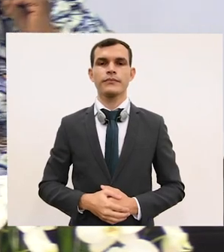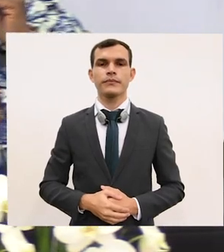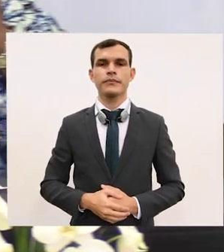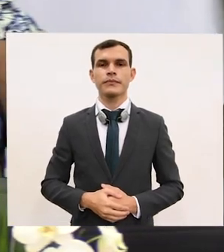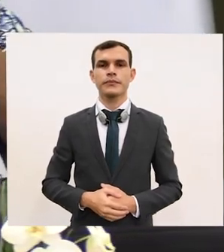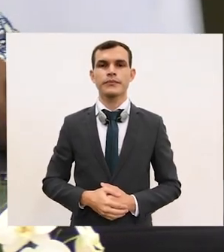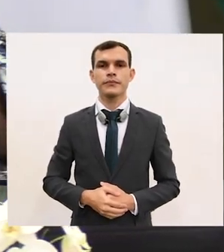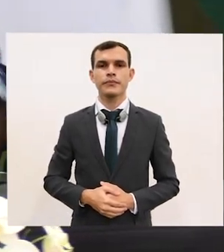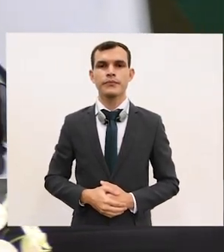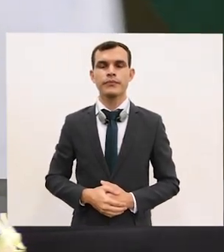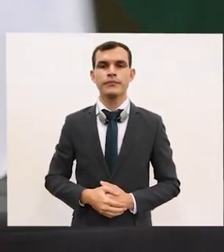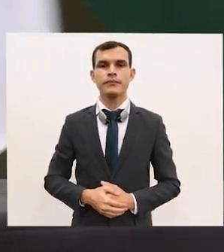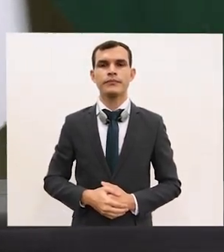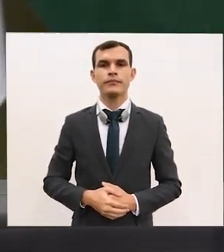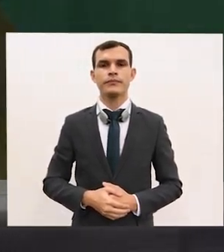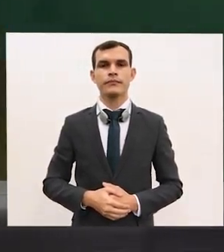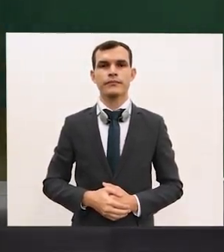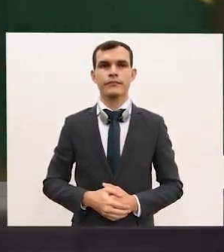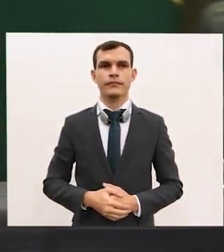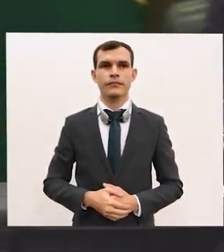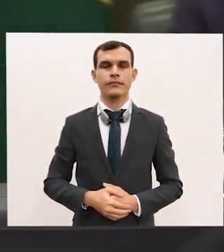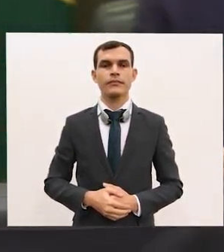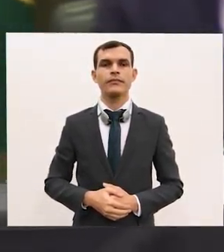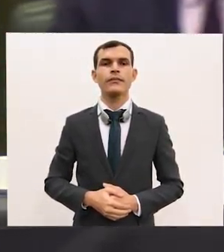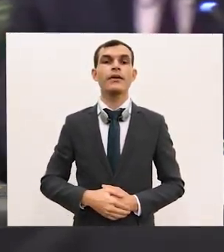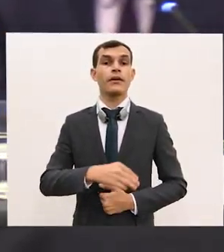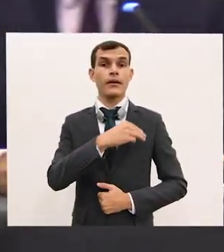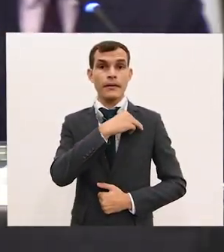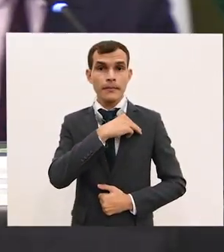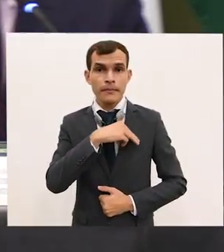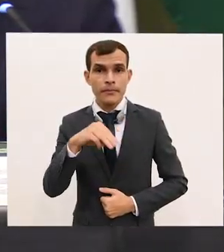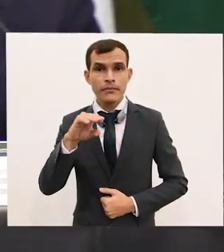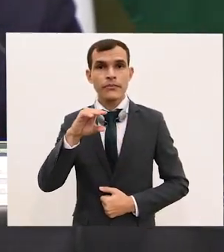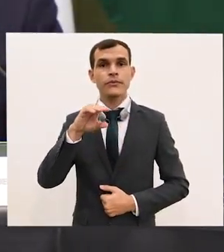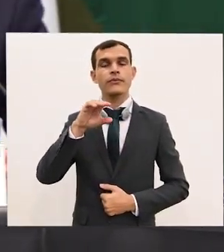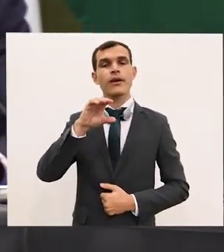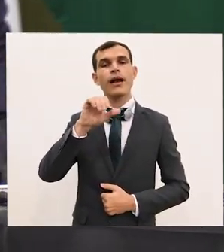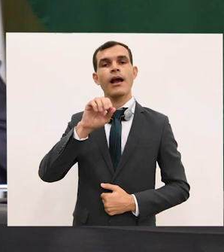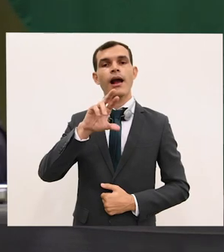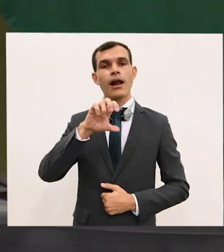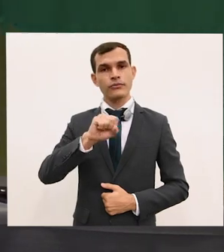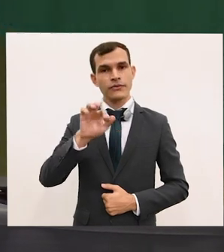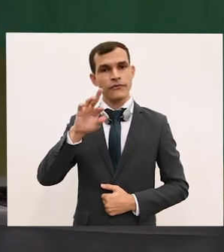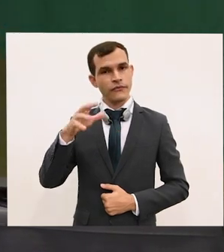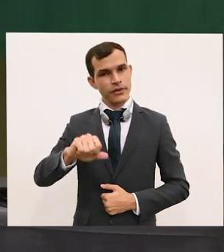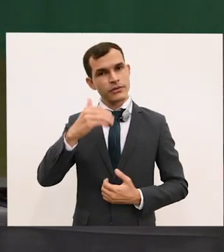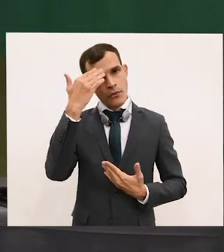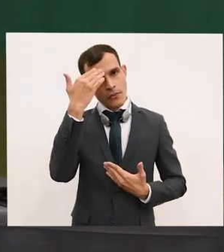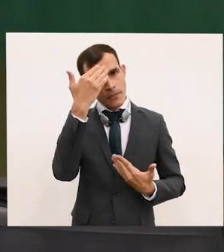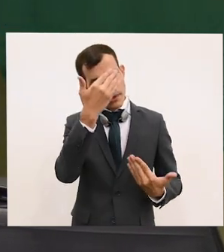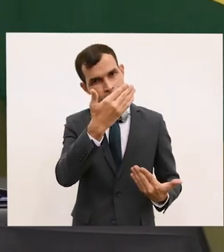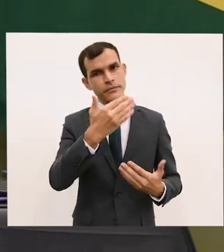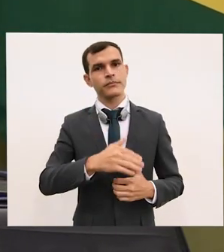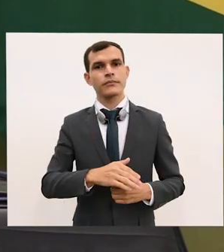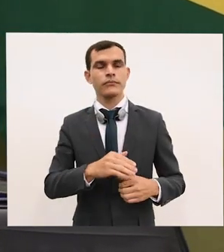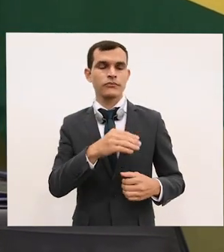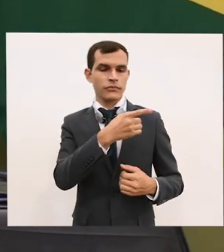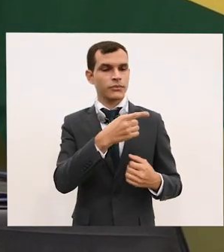Muito obrigado, ministro Carlos França, pelas suas ponderações e elucidações.